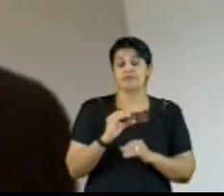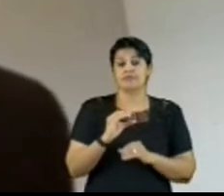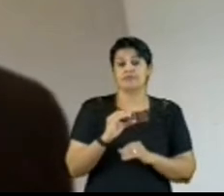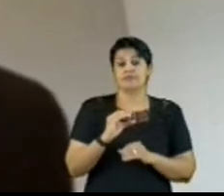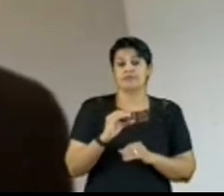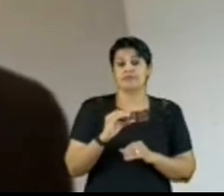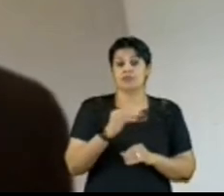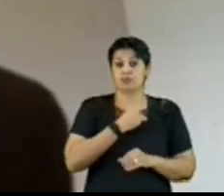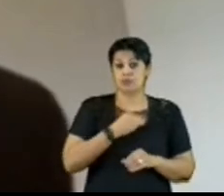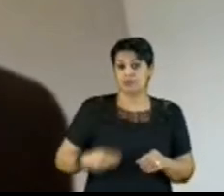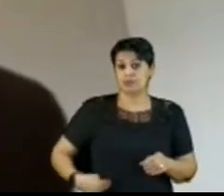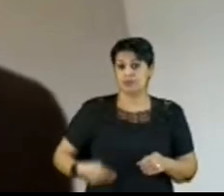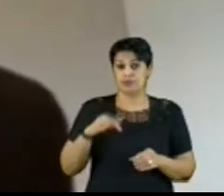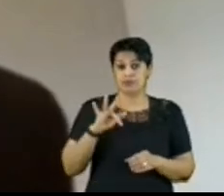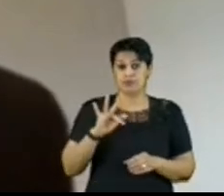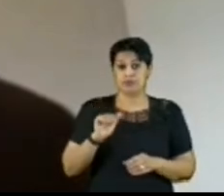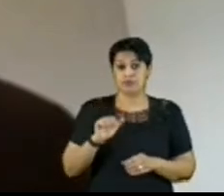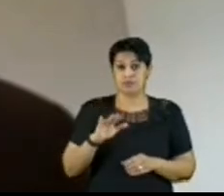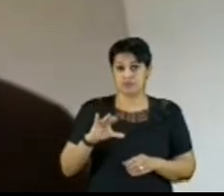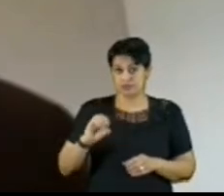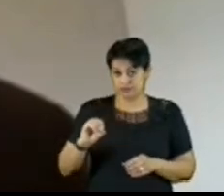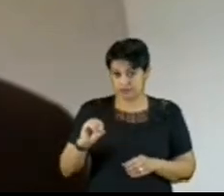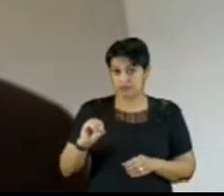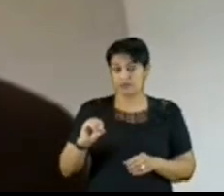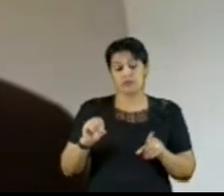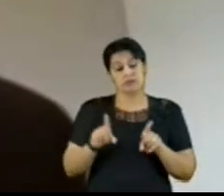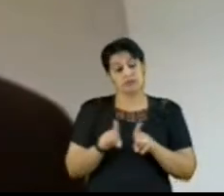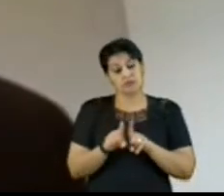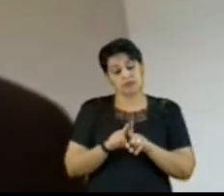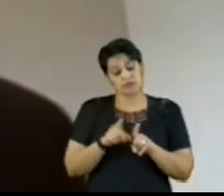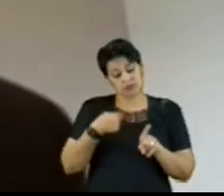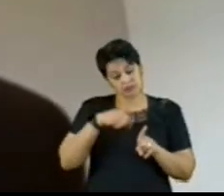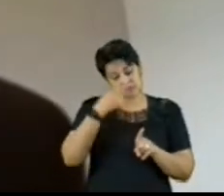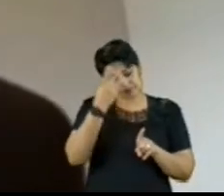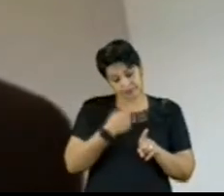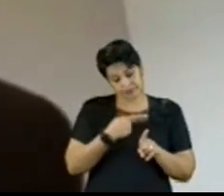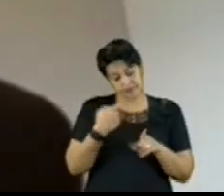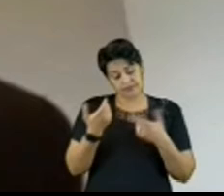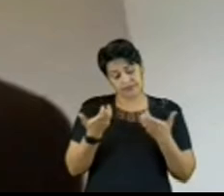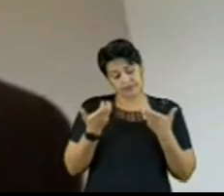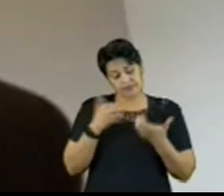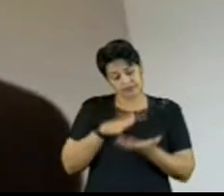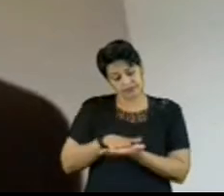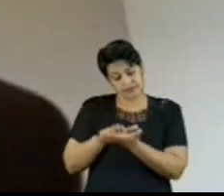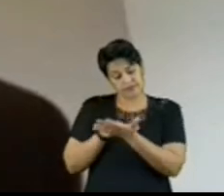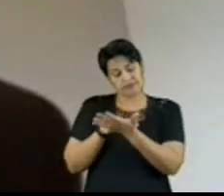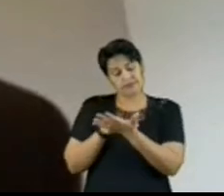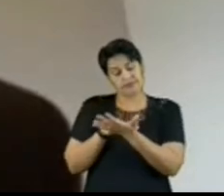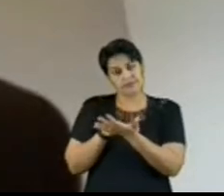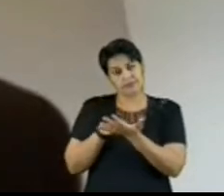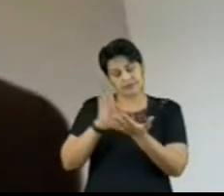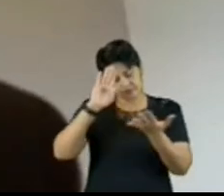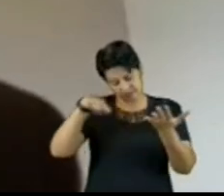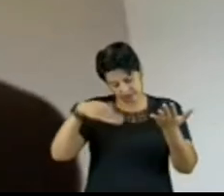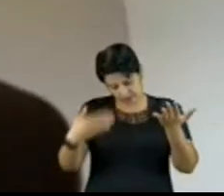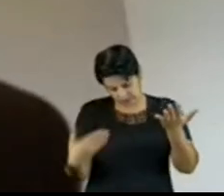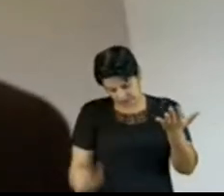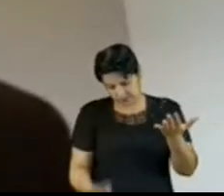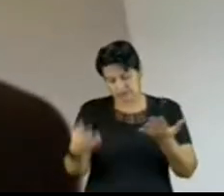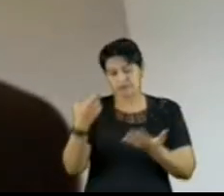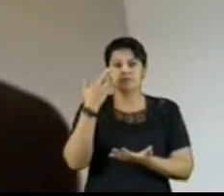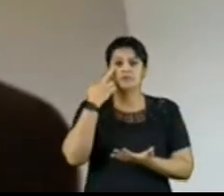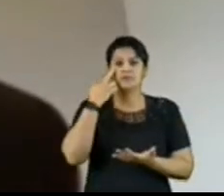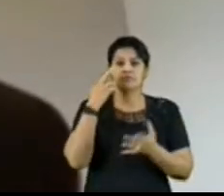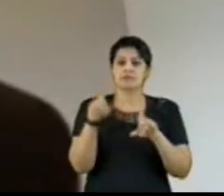e, particularmente aqui, temos que nos render e homenagear o eminente relator e aos seus assessores.